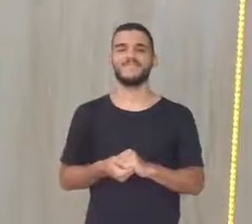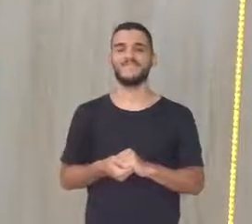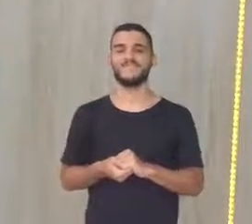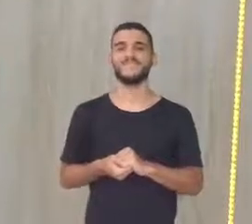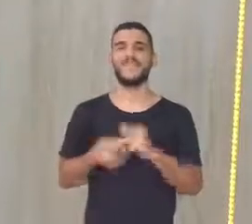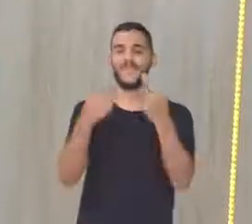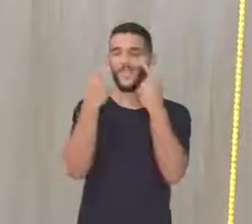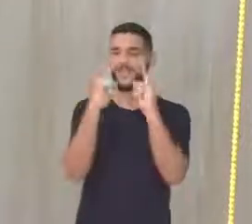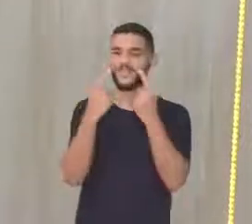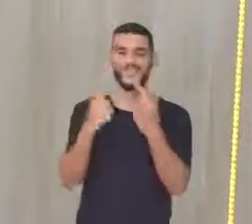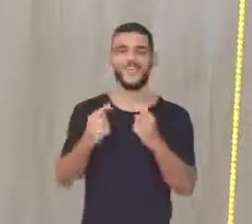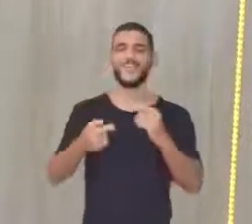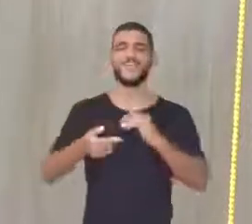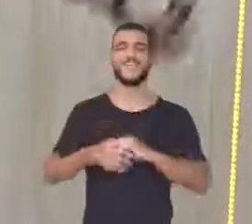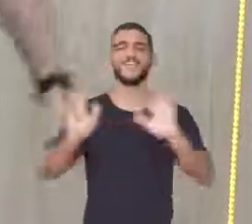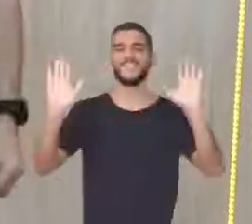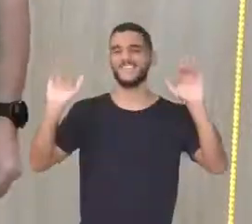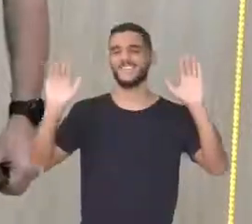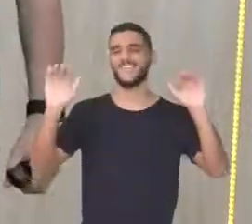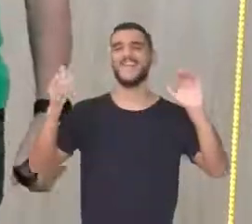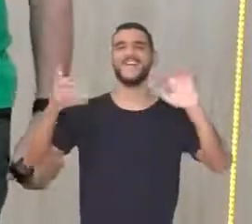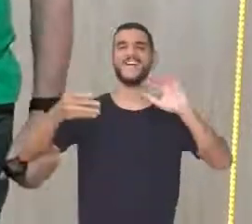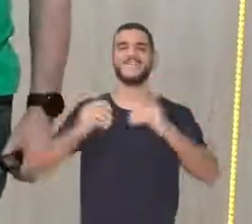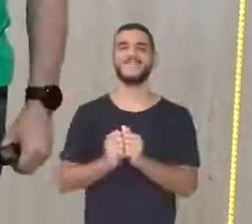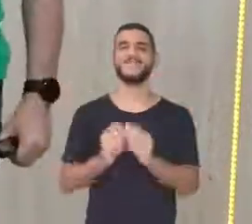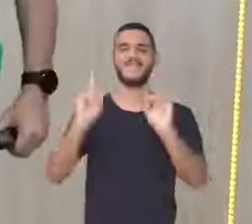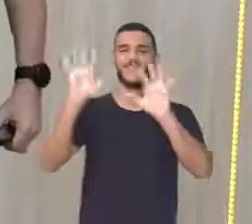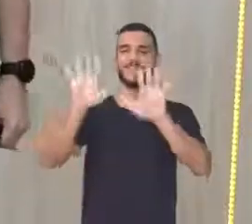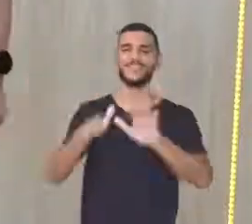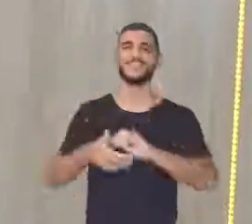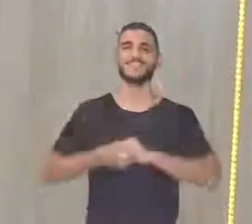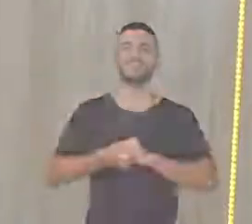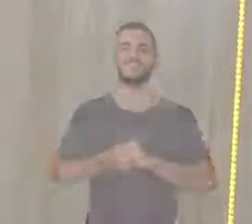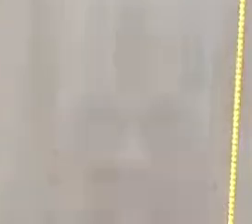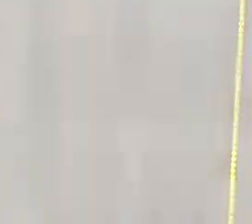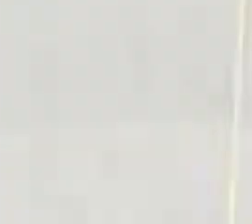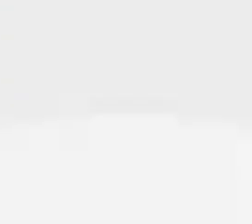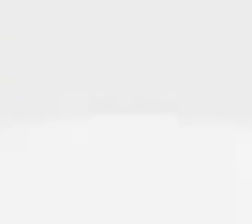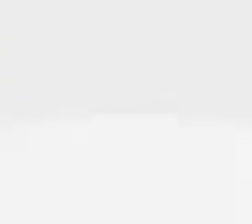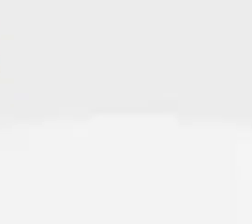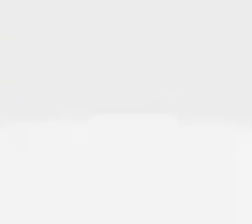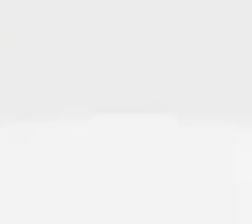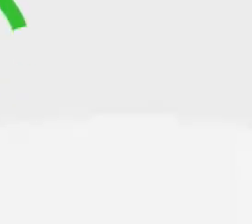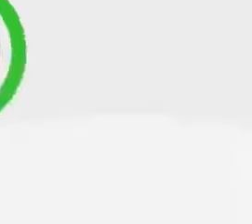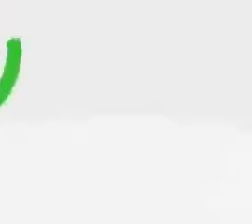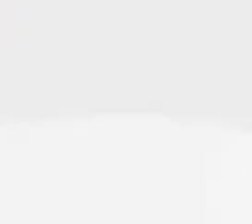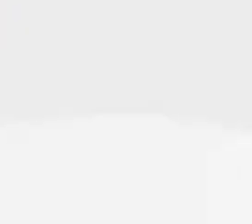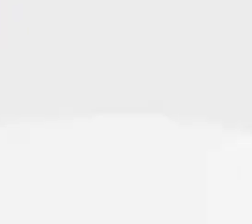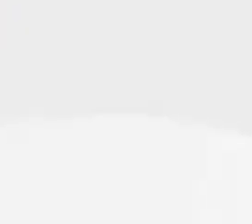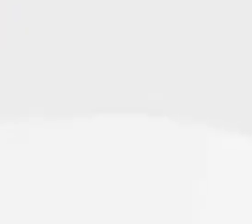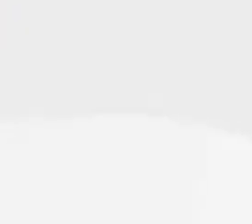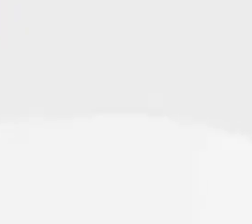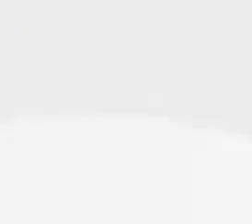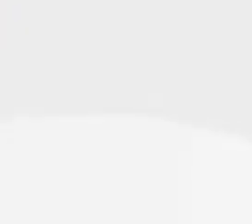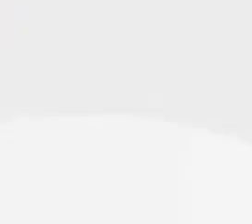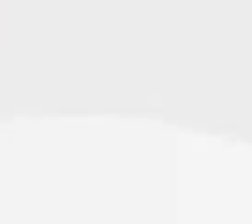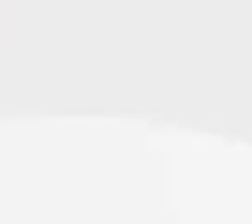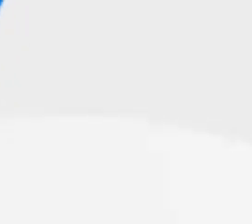você chorar Eu choro também Tchau meu povo Deus abençoe a todos nós Tchau Tchau Tchau Tchau